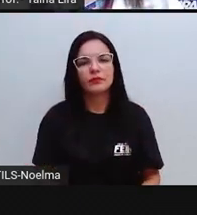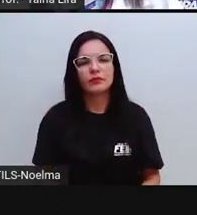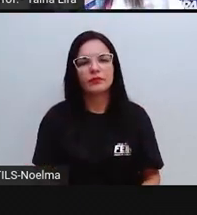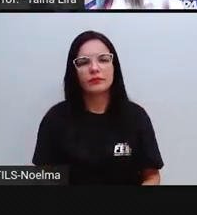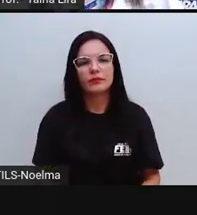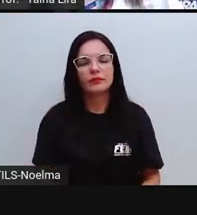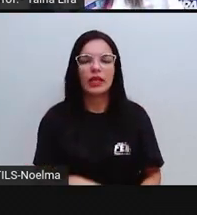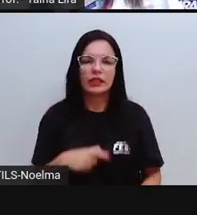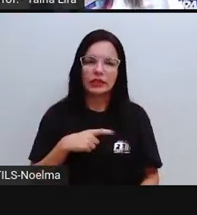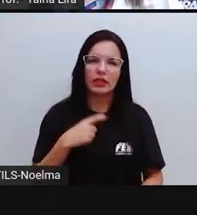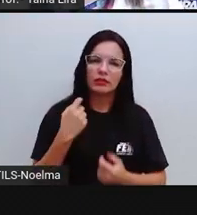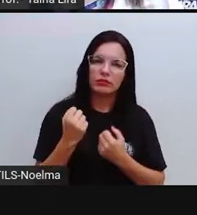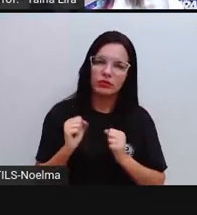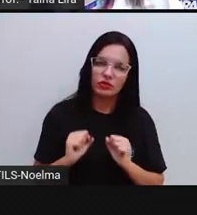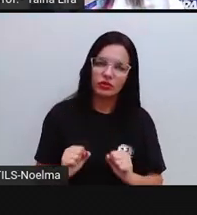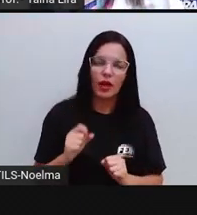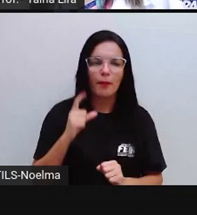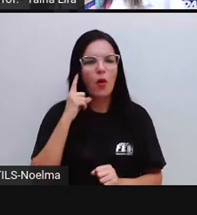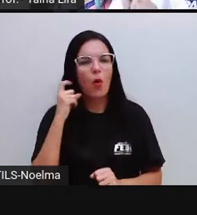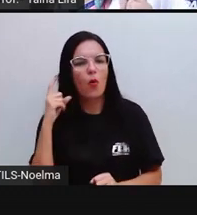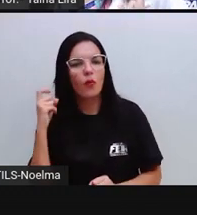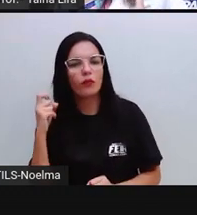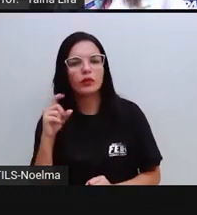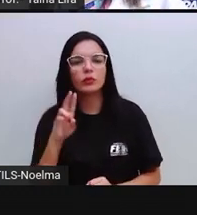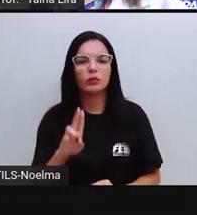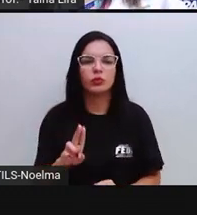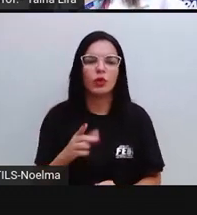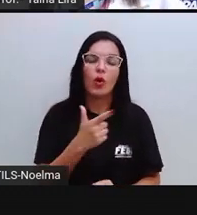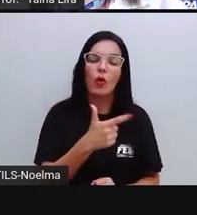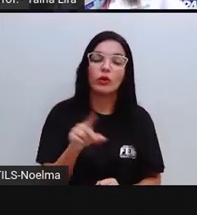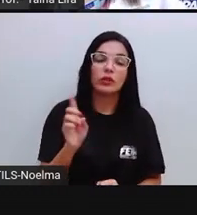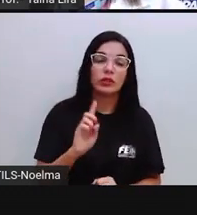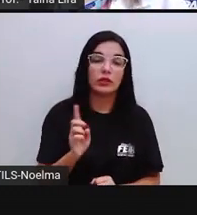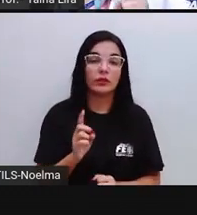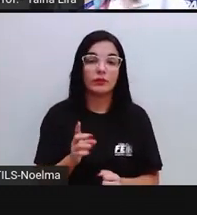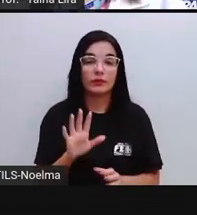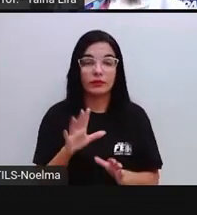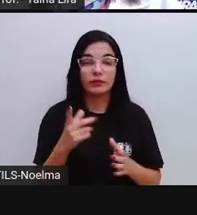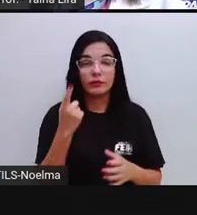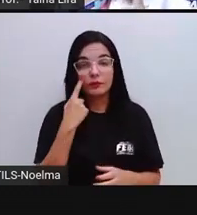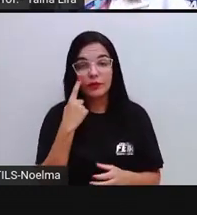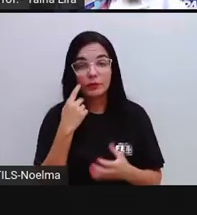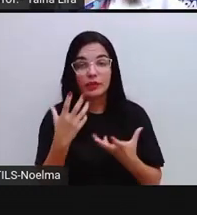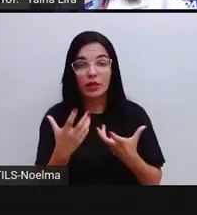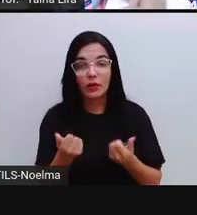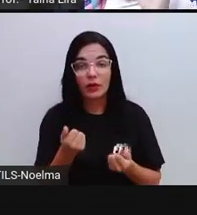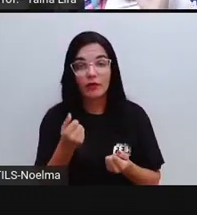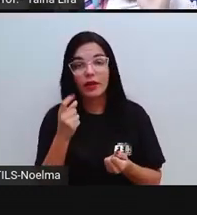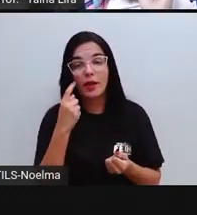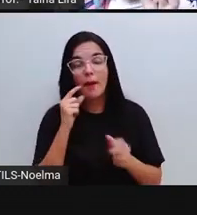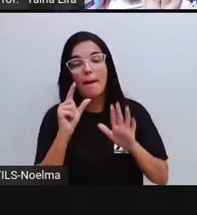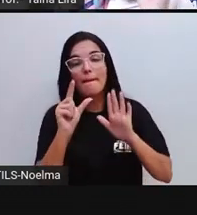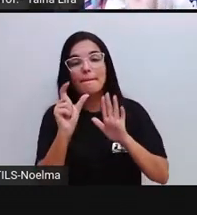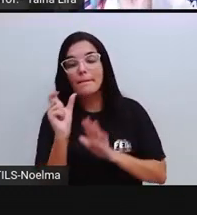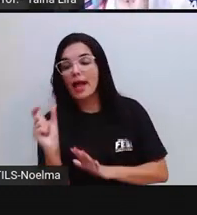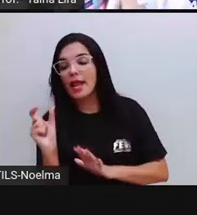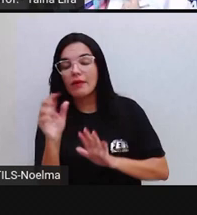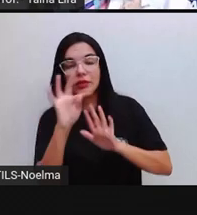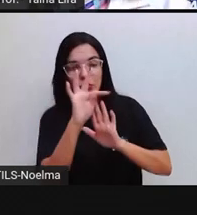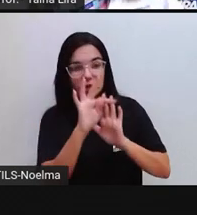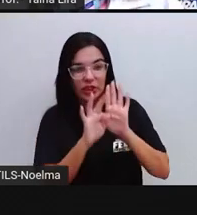U. Quem lembra aí? Então, ó, a gente vai retirar do texto palavras, tá, que nós